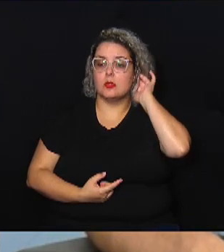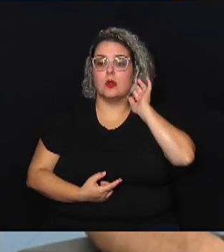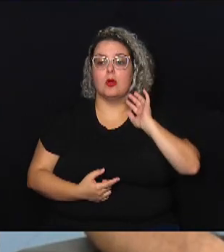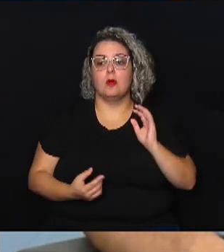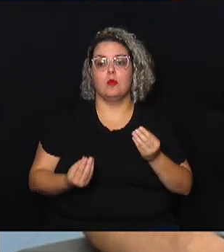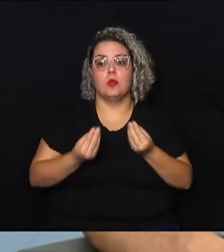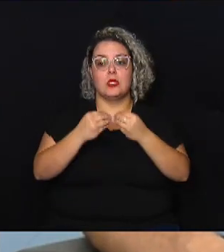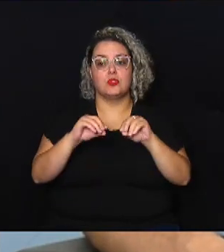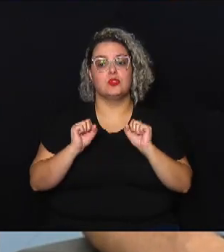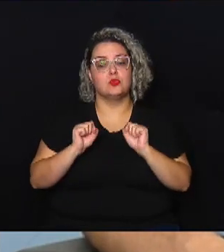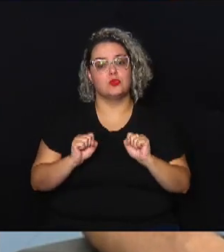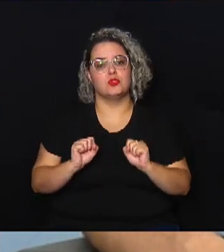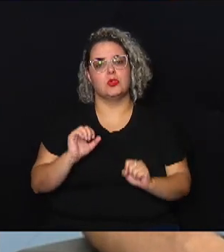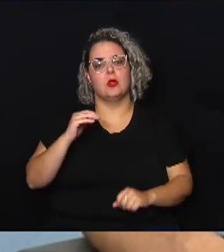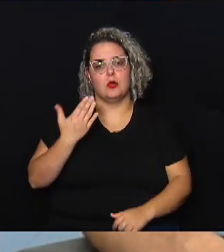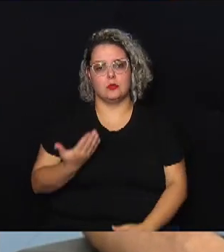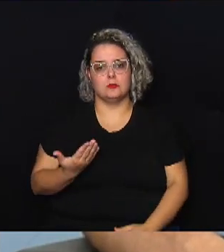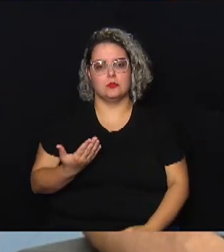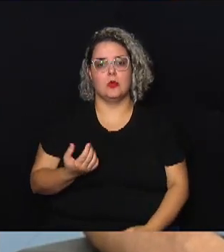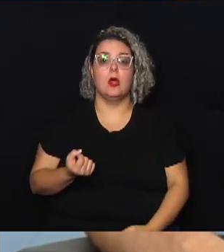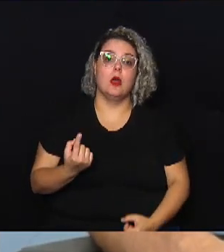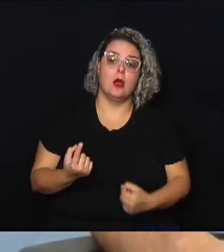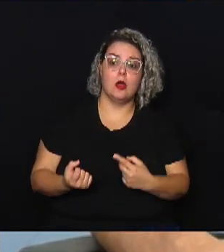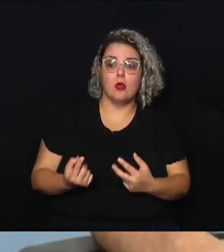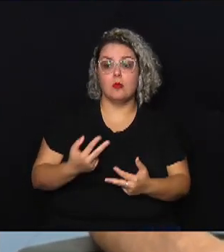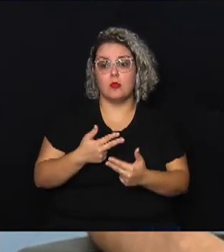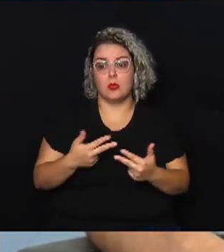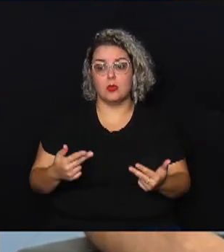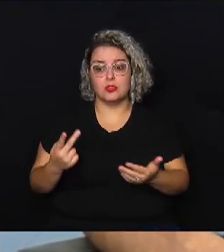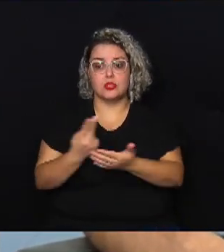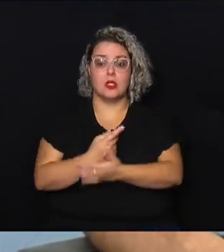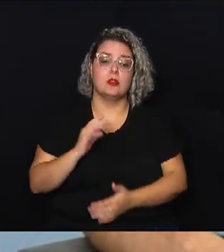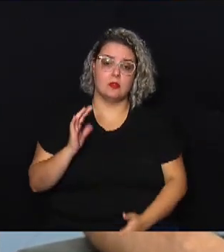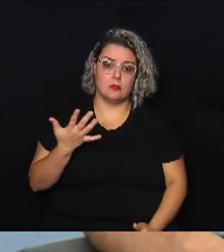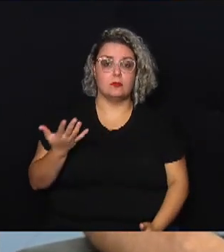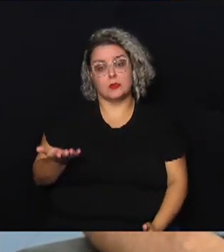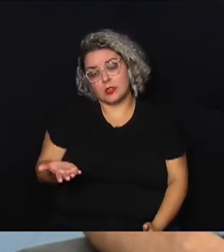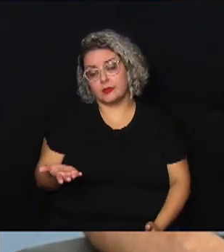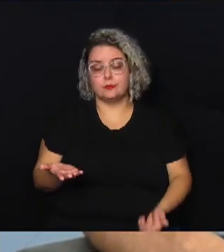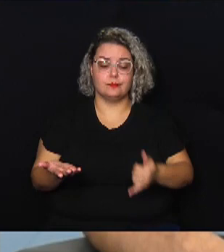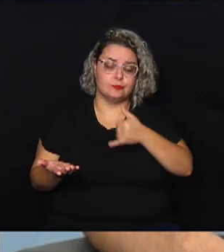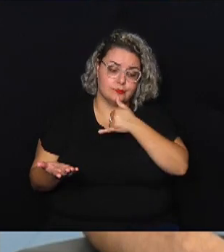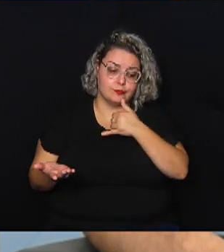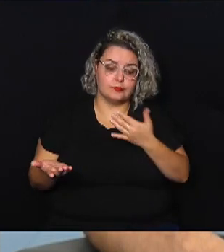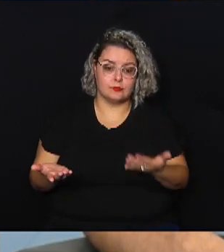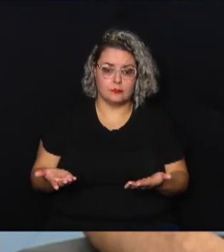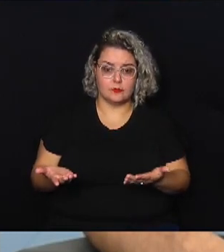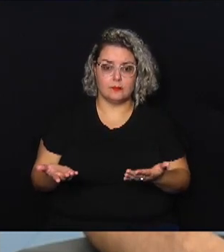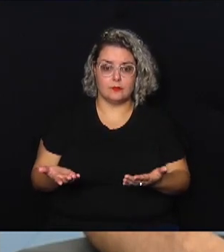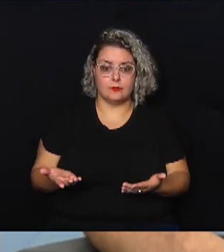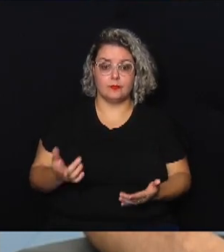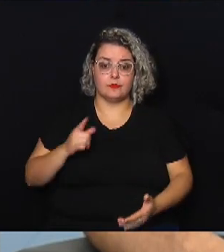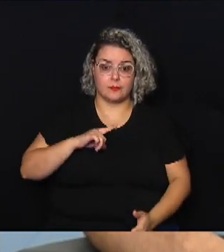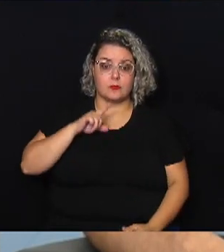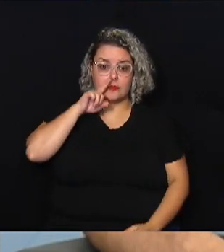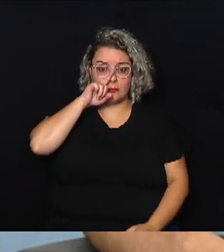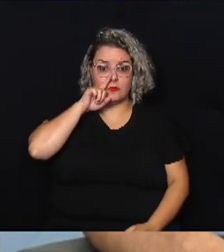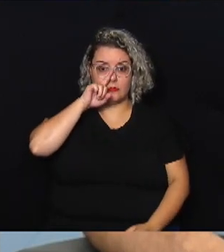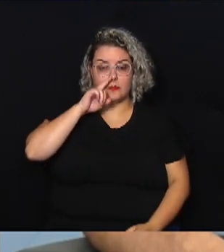ter sido causado. Alguma coisa de errado estava acontecendo. E, infelizmente, a gente correu risco e,